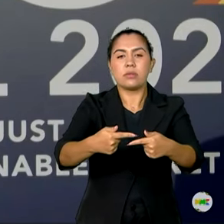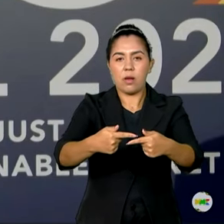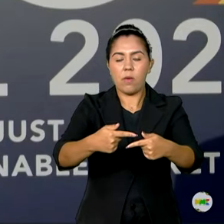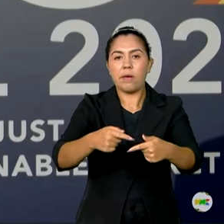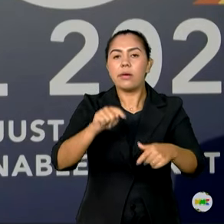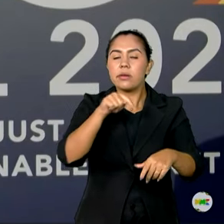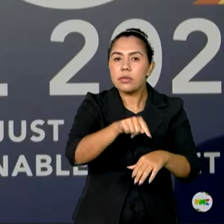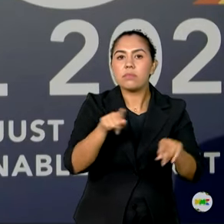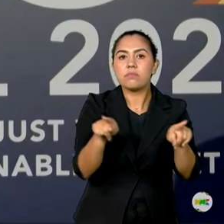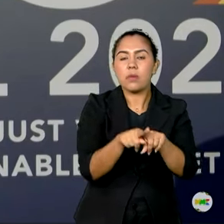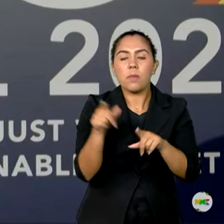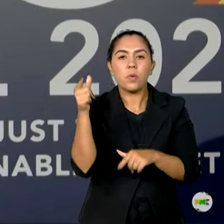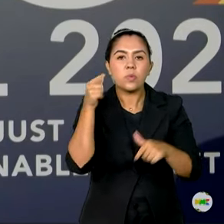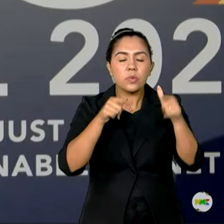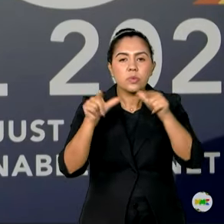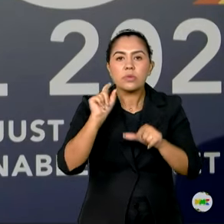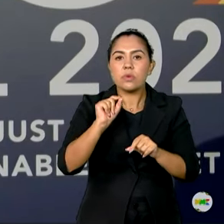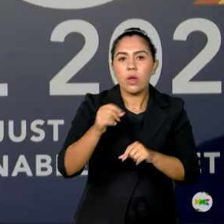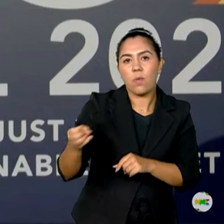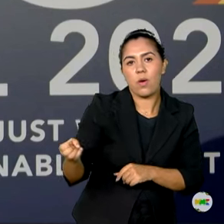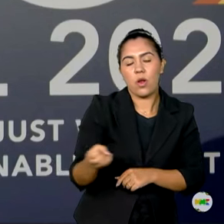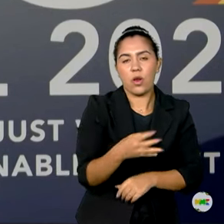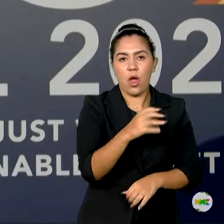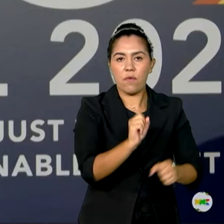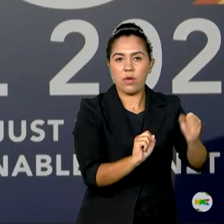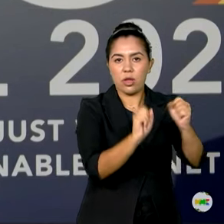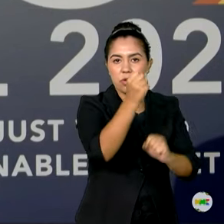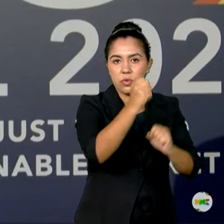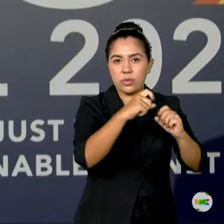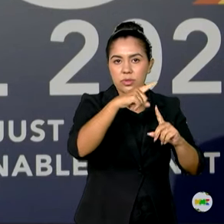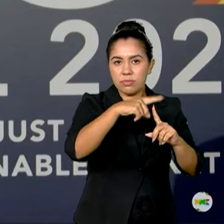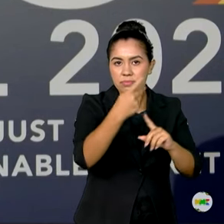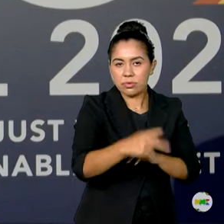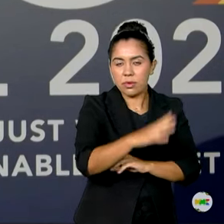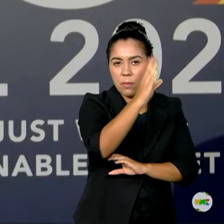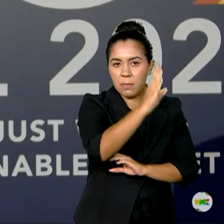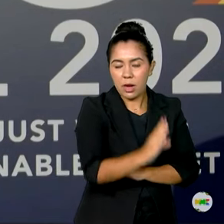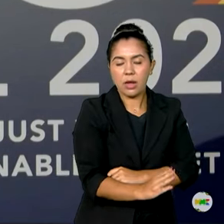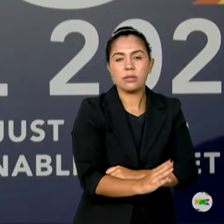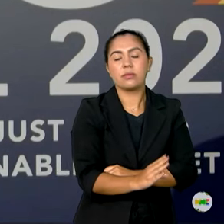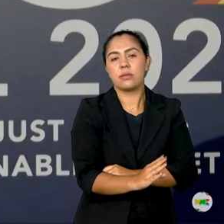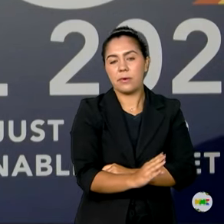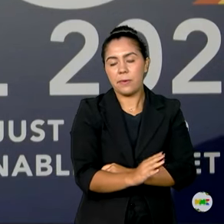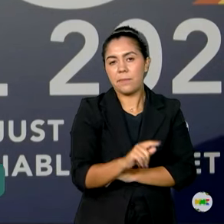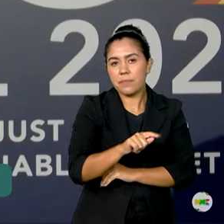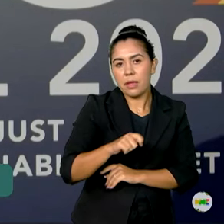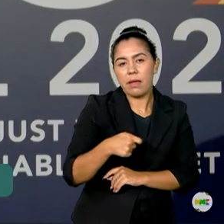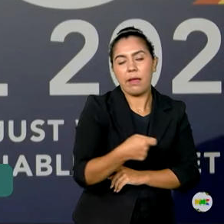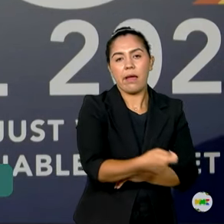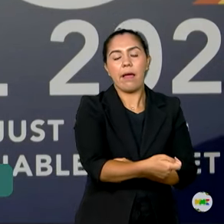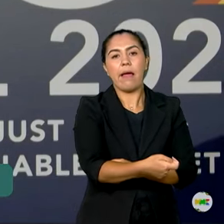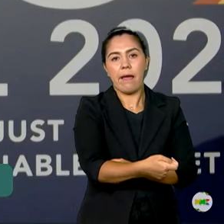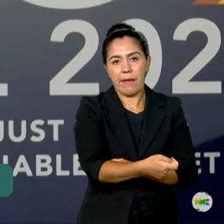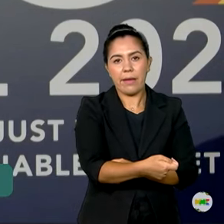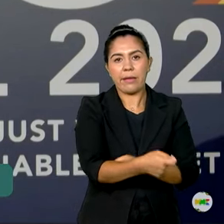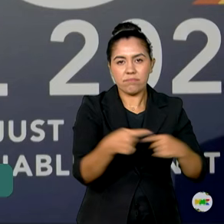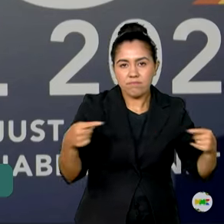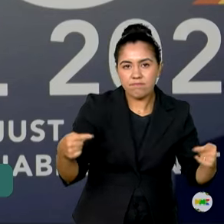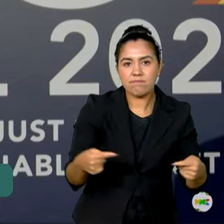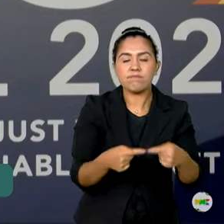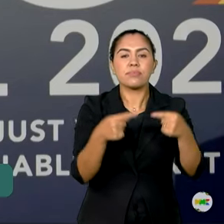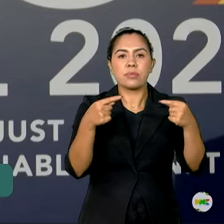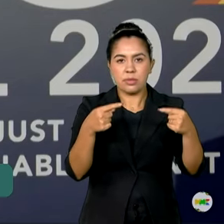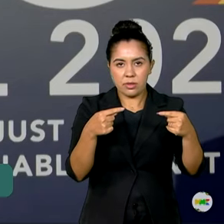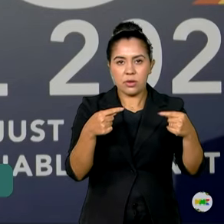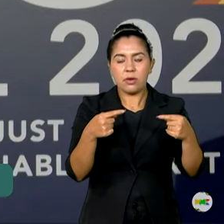ou seja, abrindo uma nova indústria no Brasil, extremamente alinhada com a